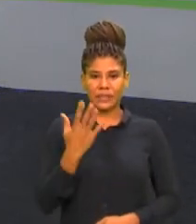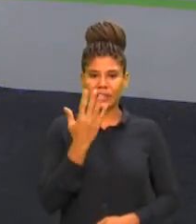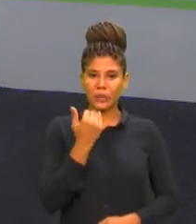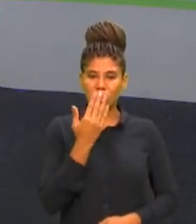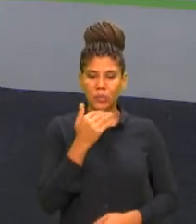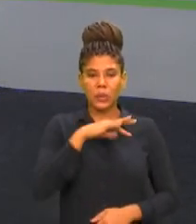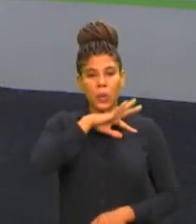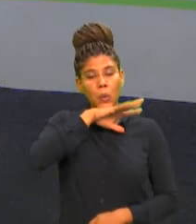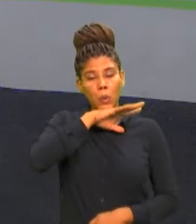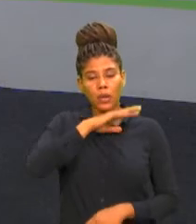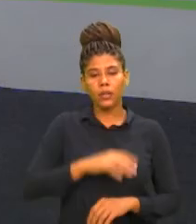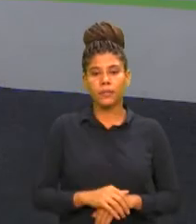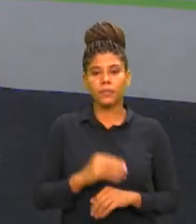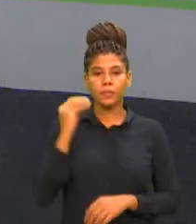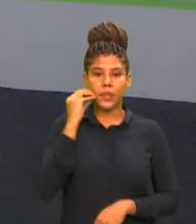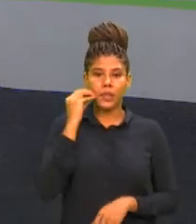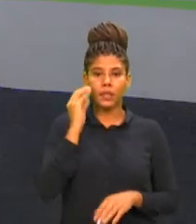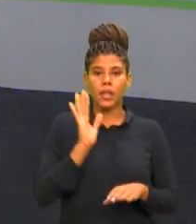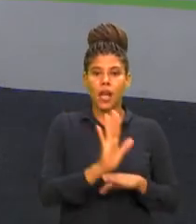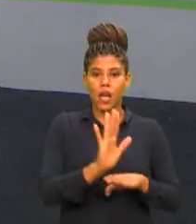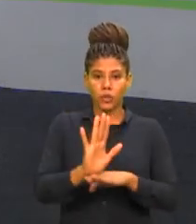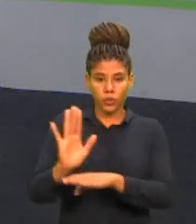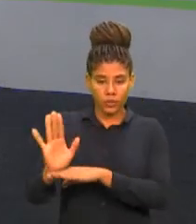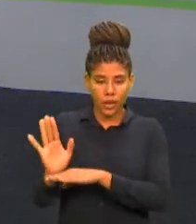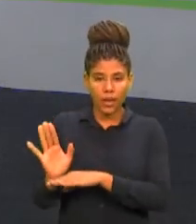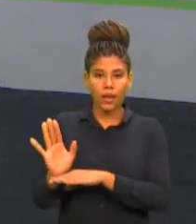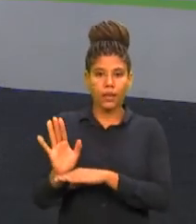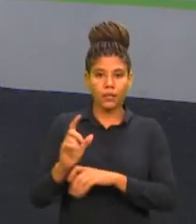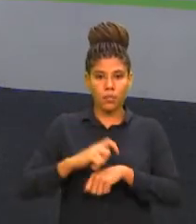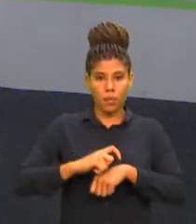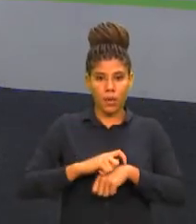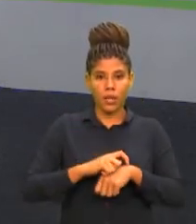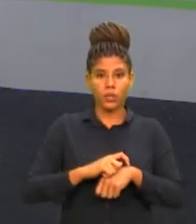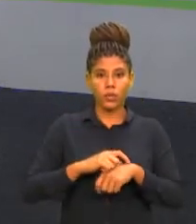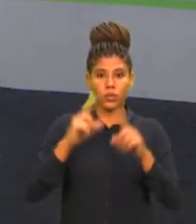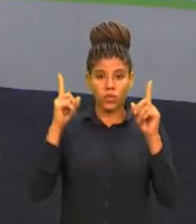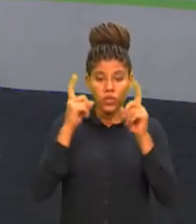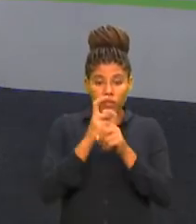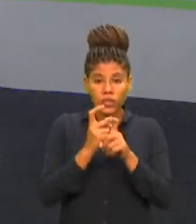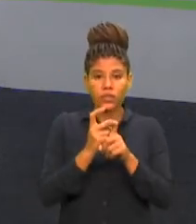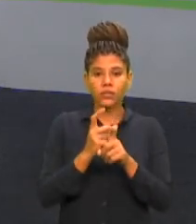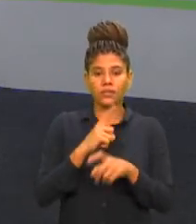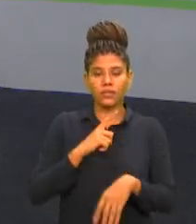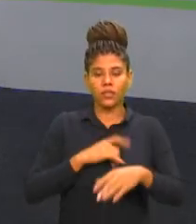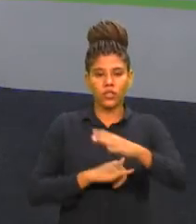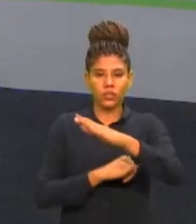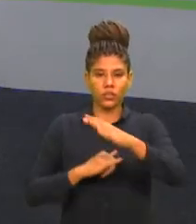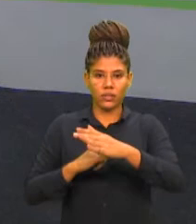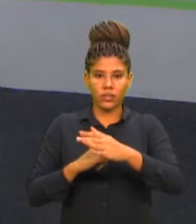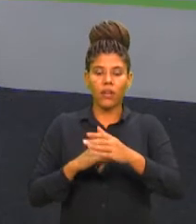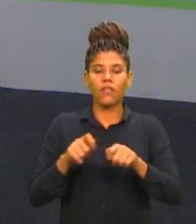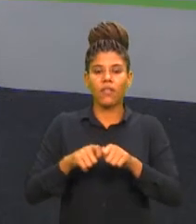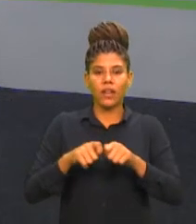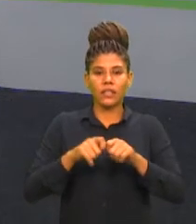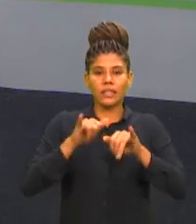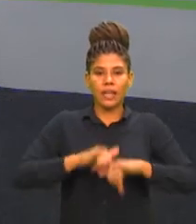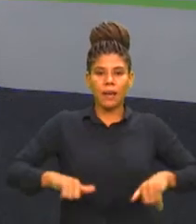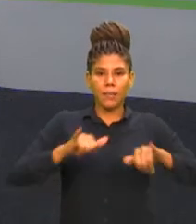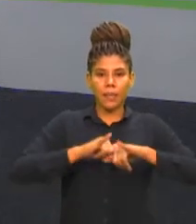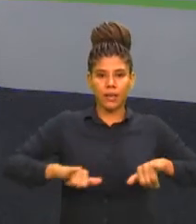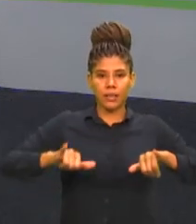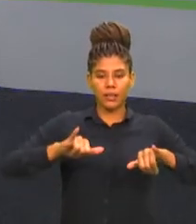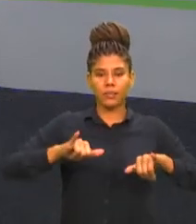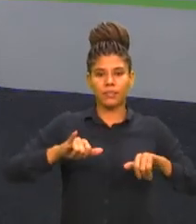neste período tão difícil, várias instituições realizam campanhas para angariar donativos. É o caso da LBV,